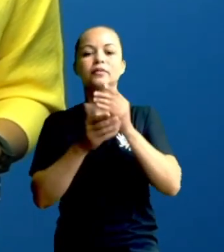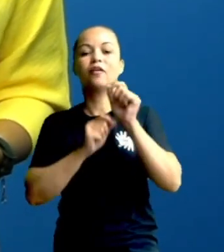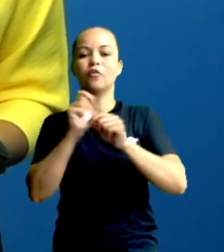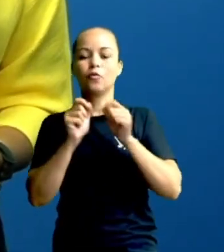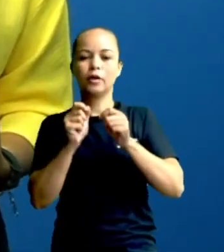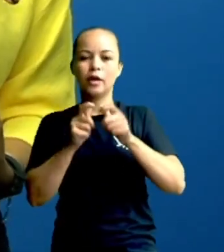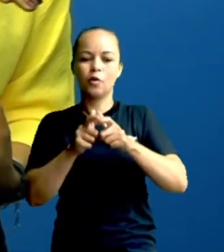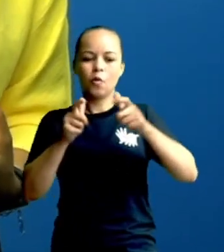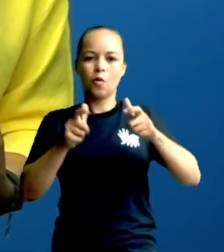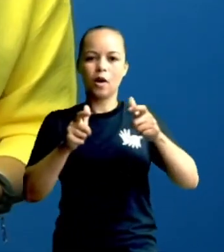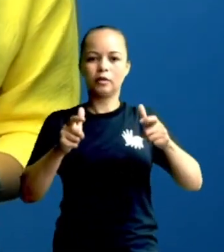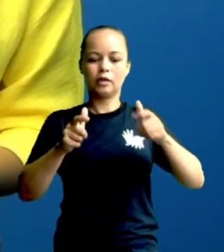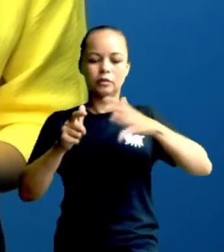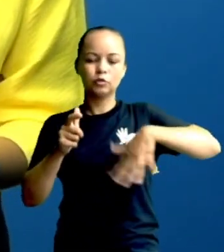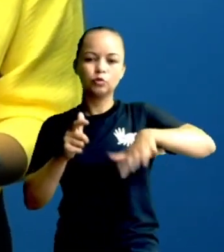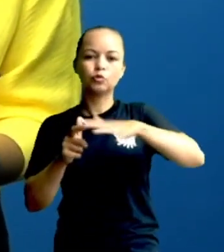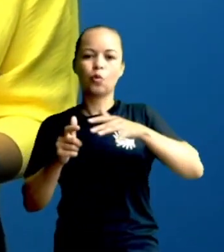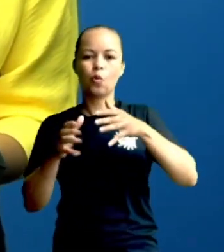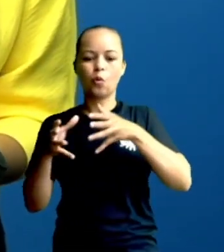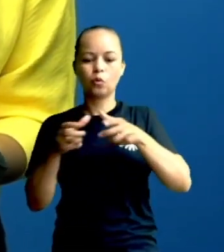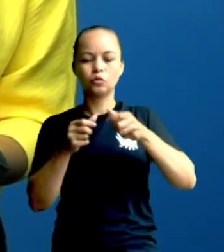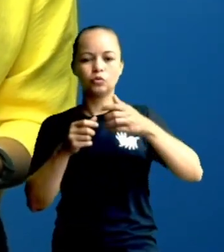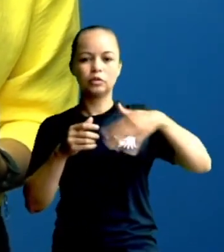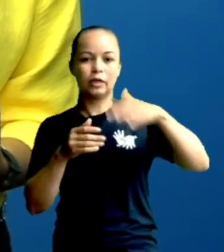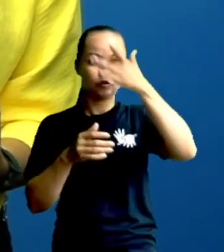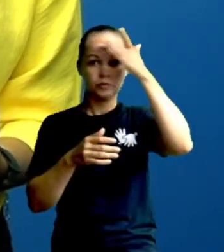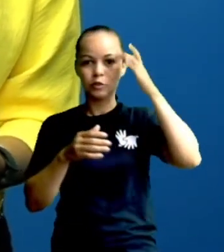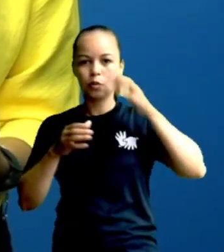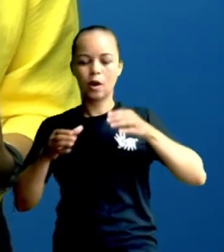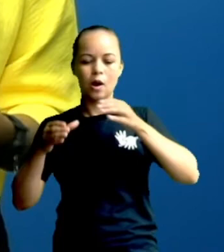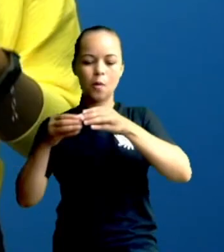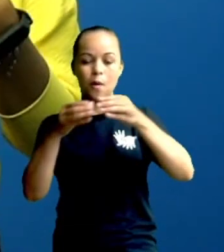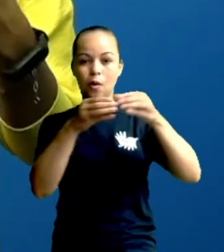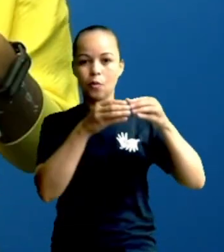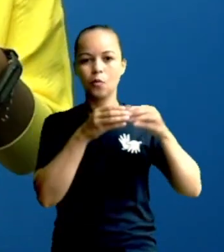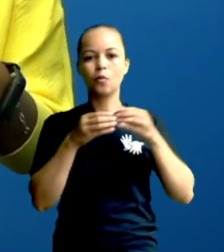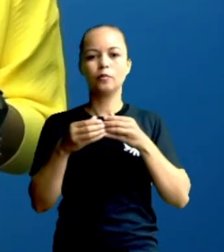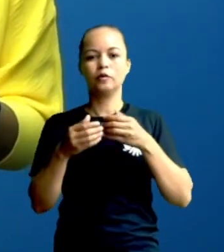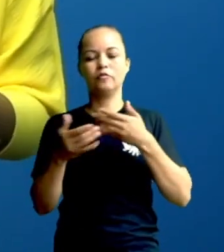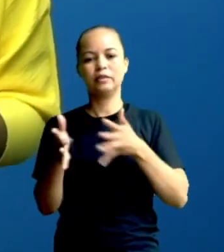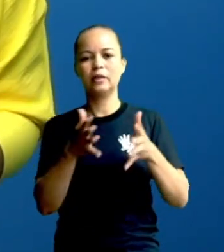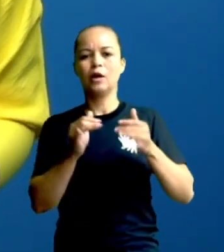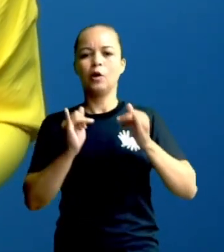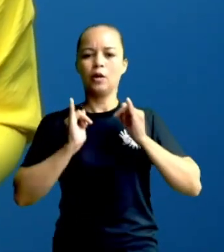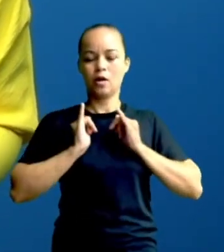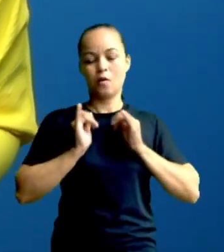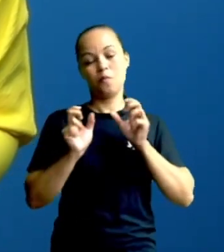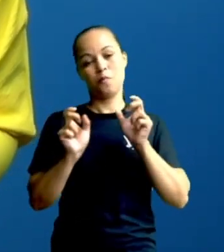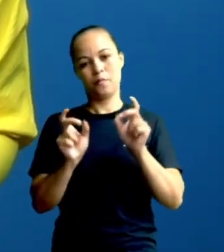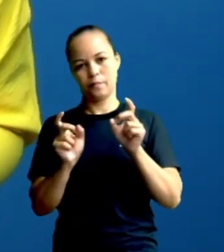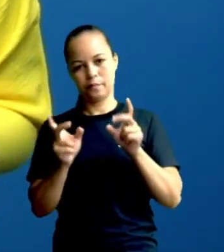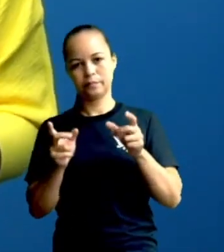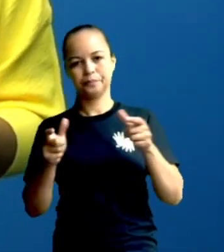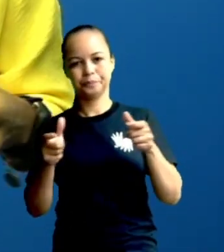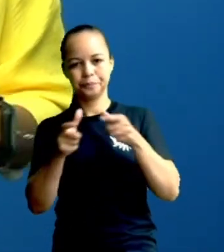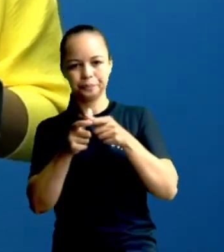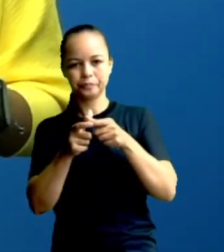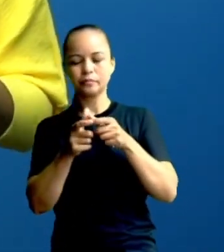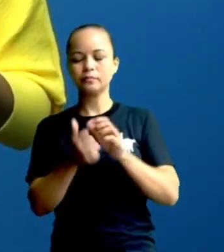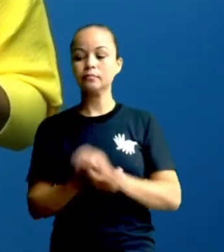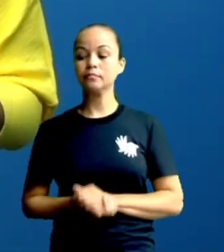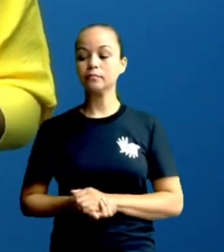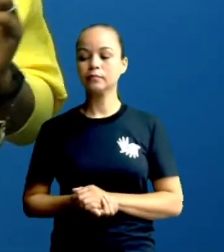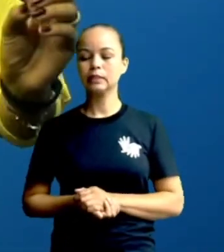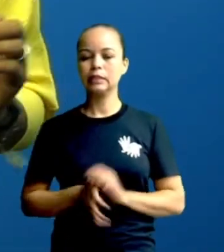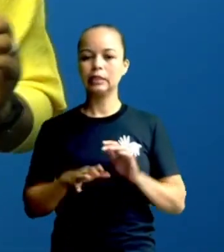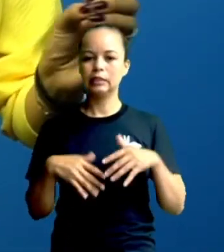região. Então, todos iam ao redor desse ponto de repouso pra fazer pequenos comércios. E aí,